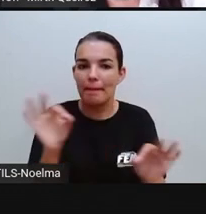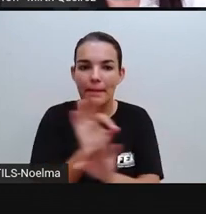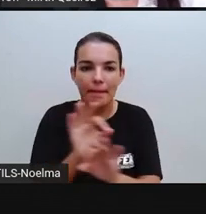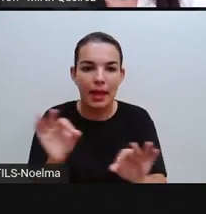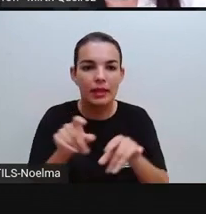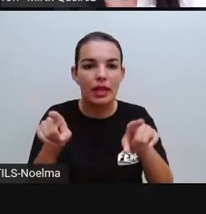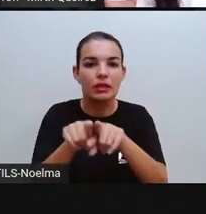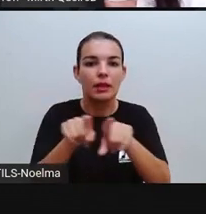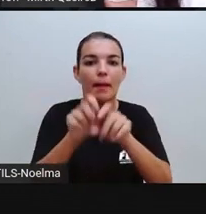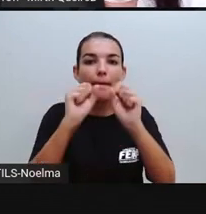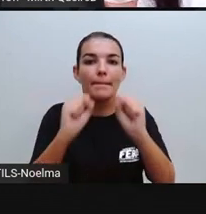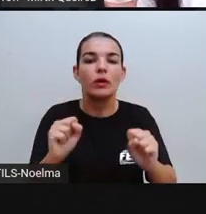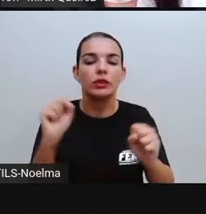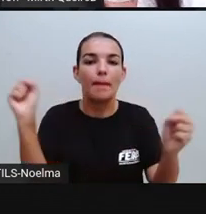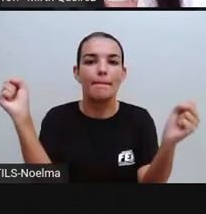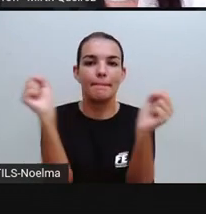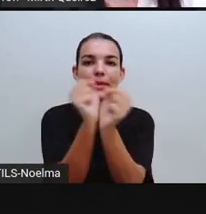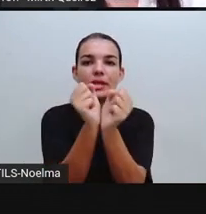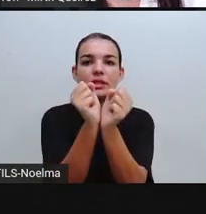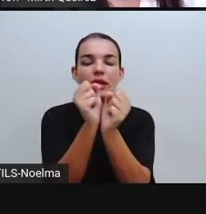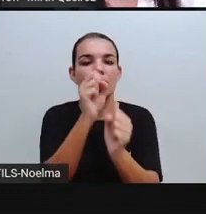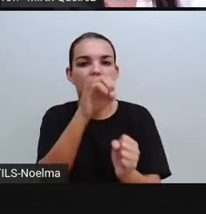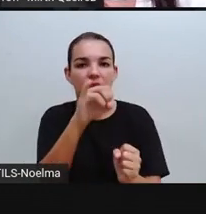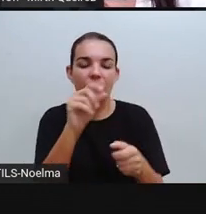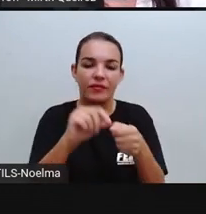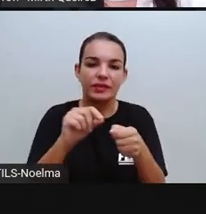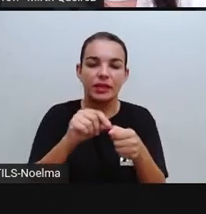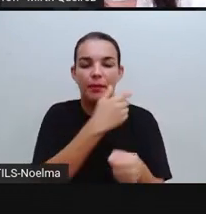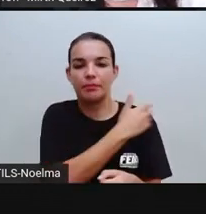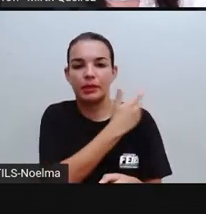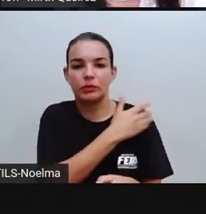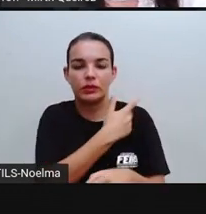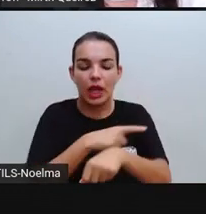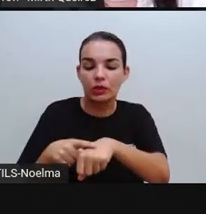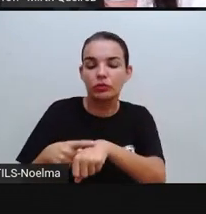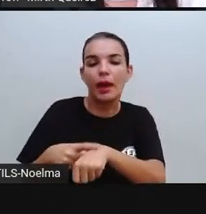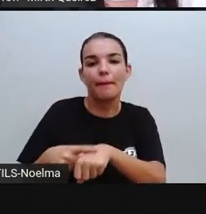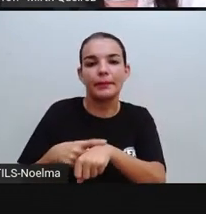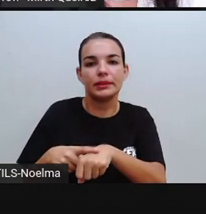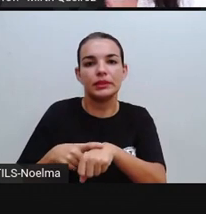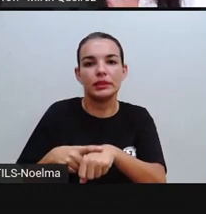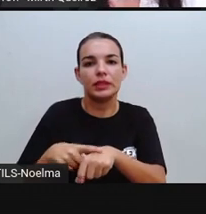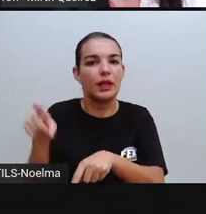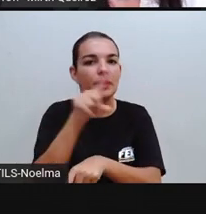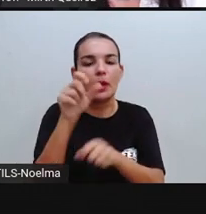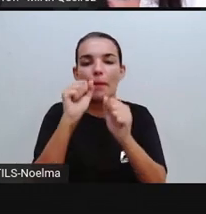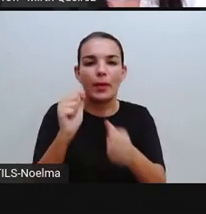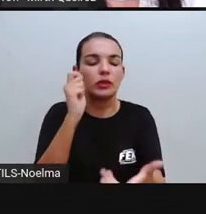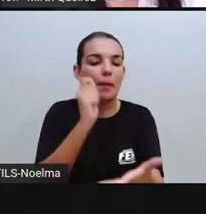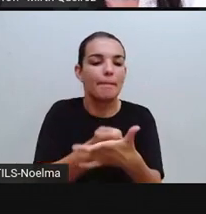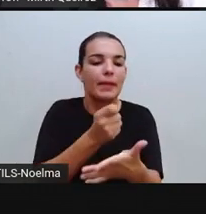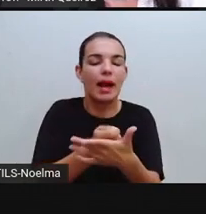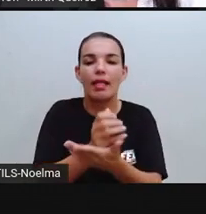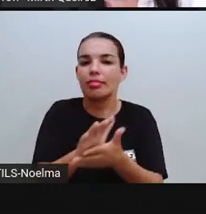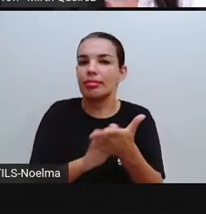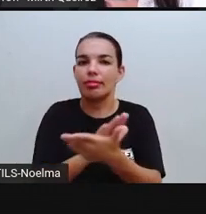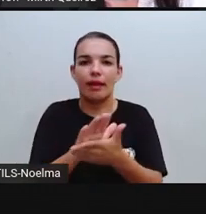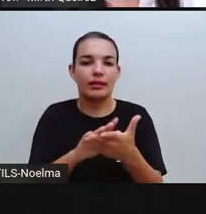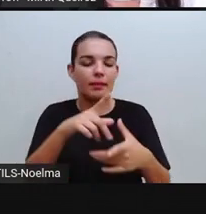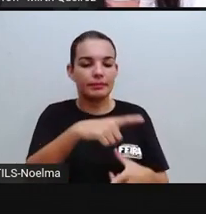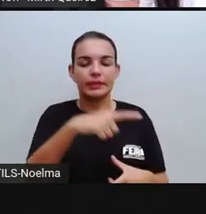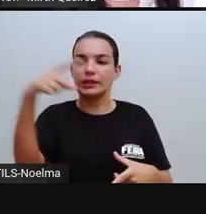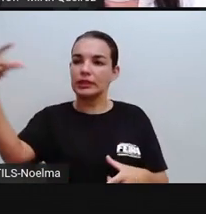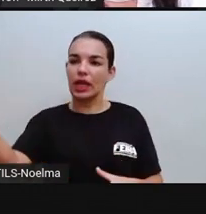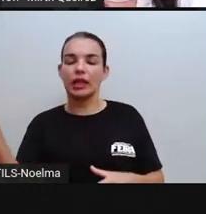seja, uma pessoa, ela pode ser presa por racismo, né? E é inafiançável, né? Não tem fiança, não tem